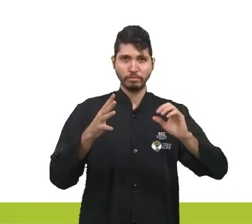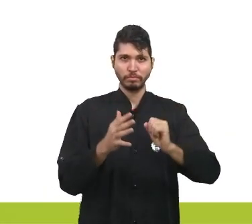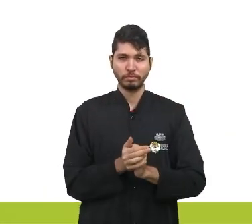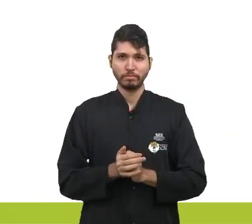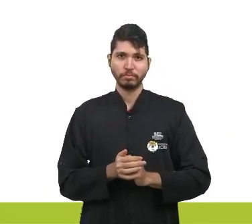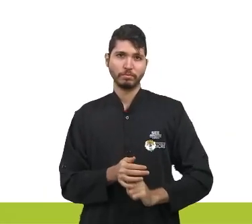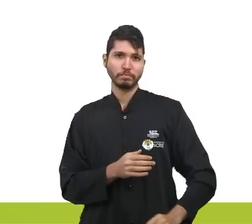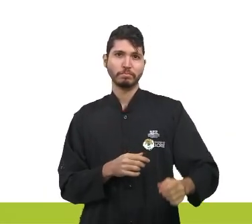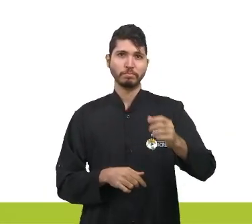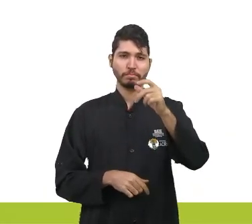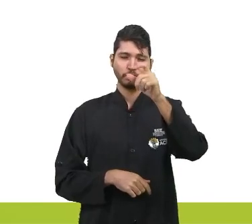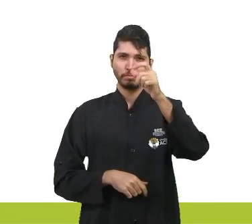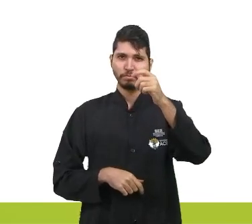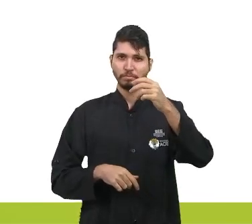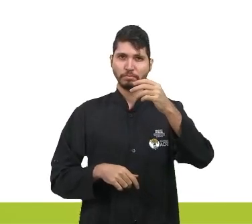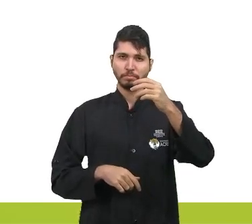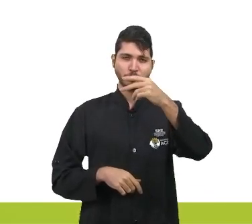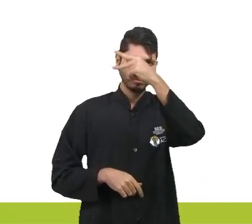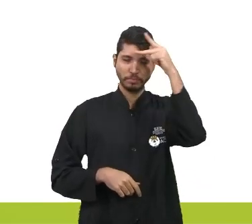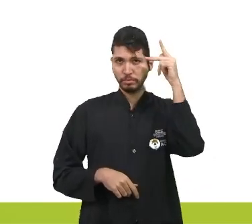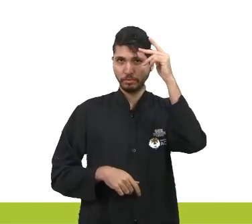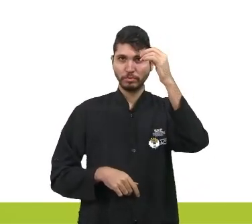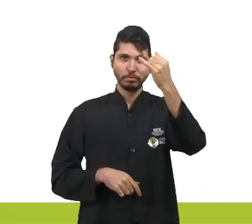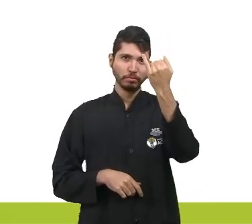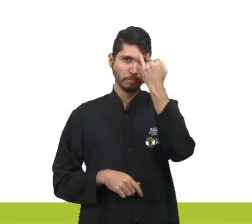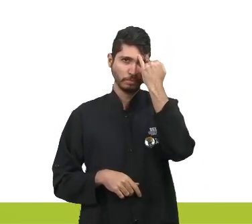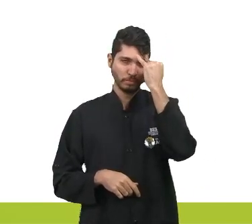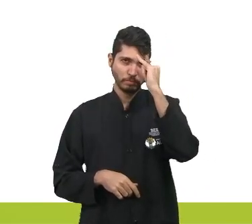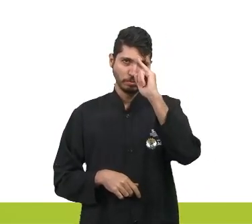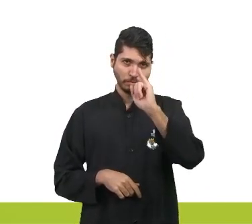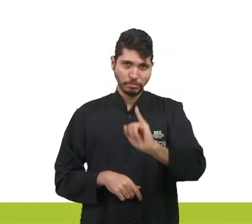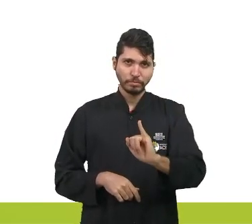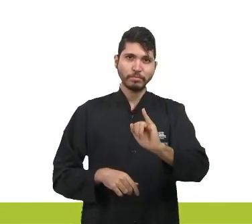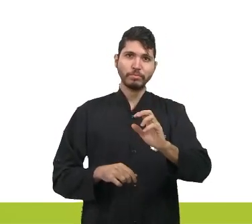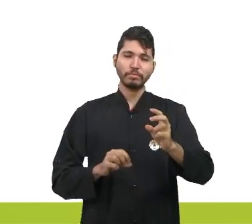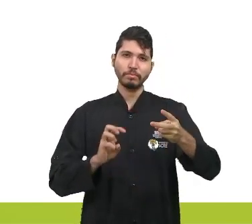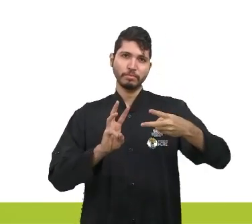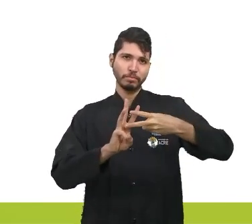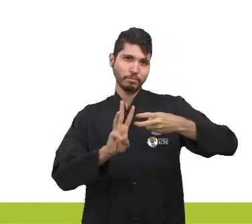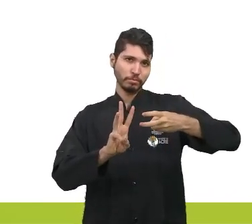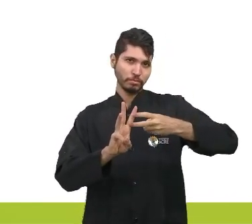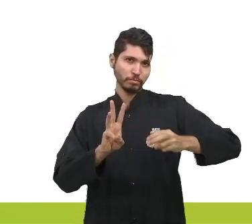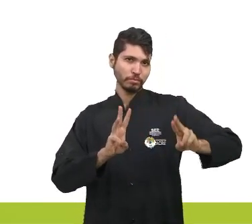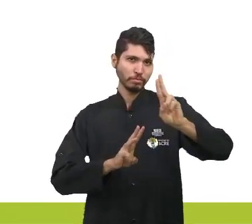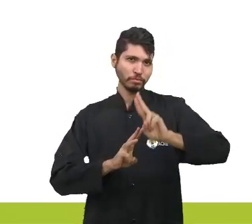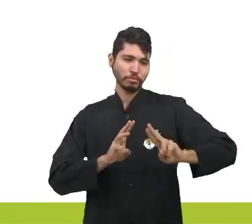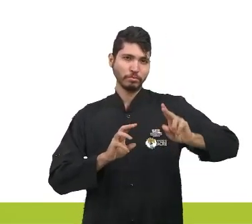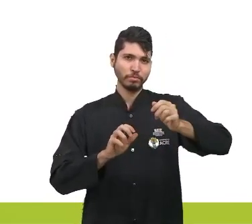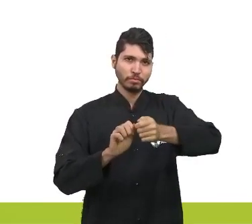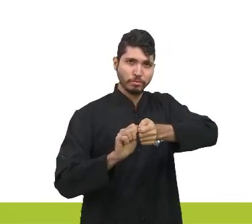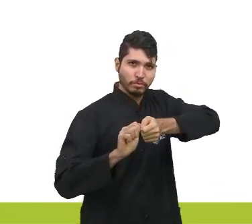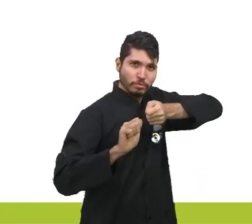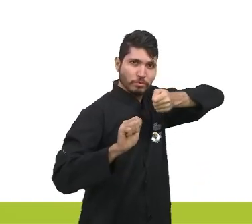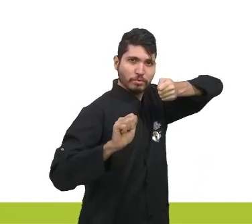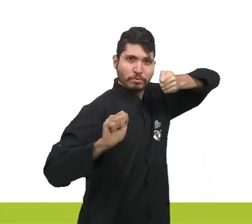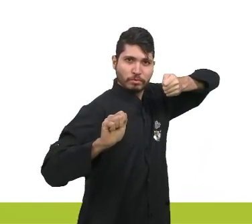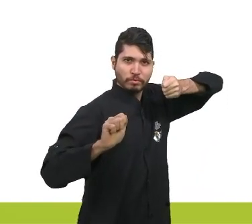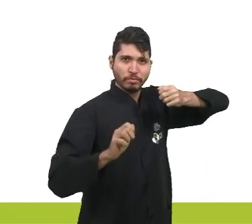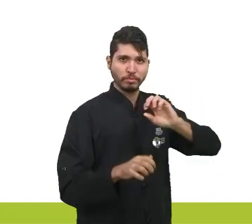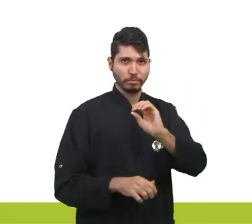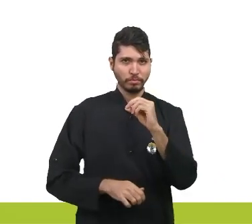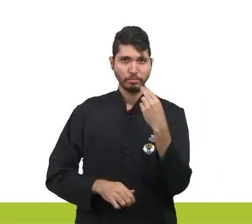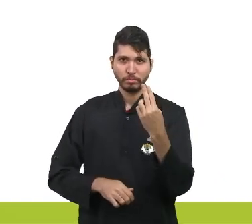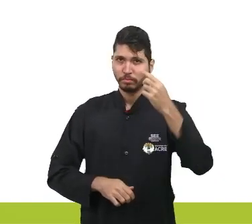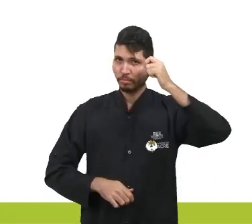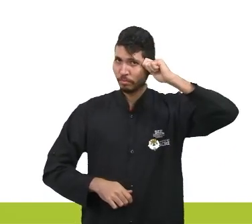com altar e capelão dentro de casa, e índios de arca e flecha ou negros, armados de